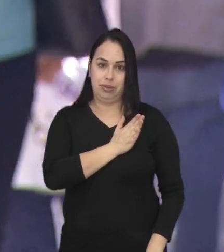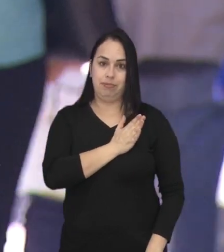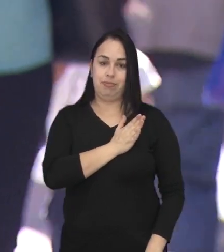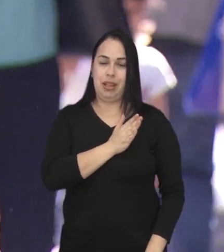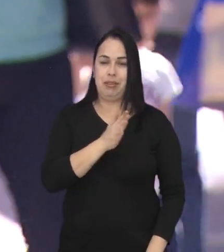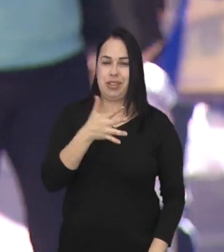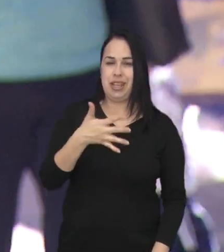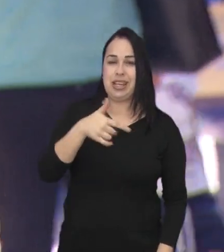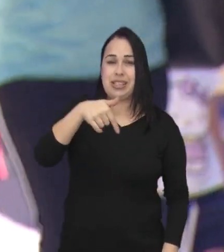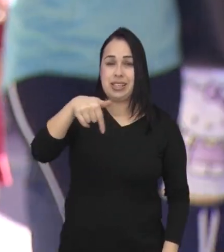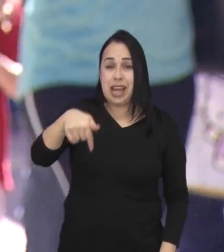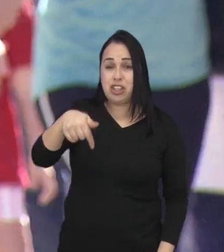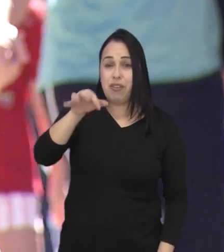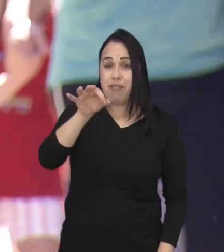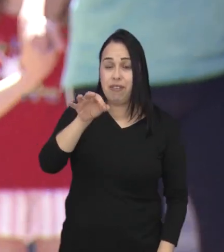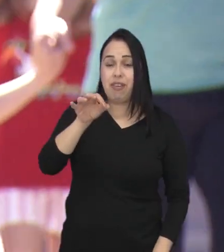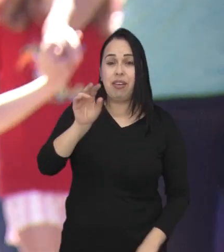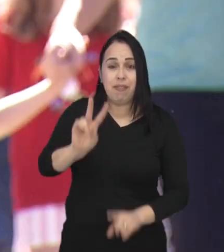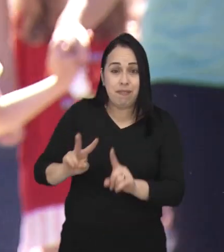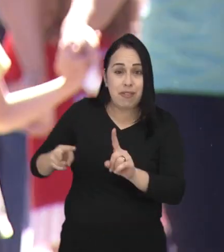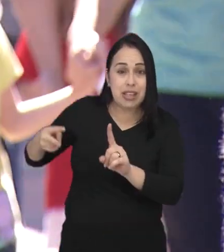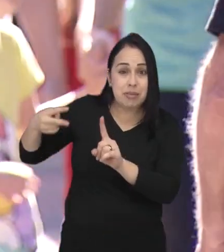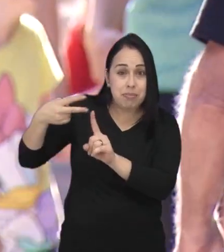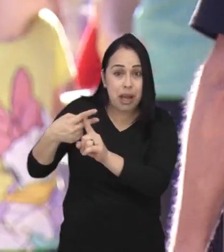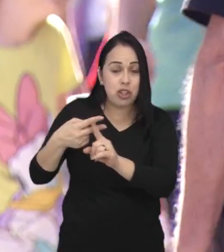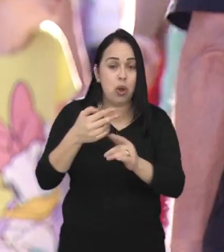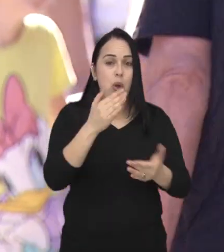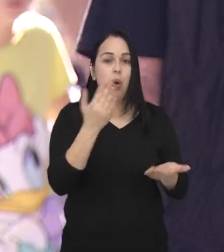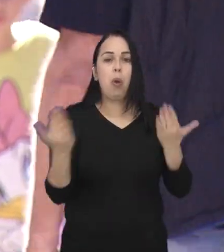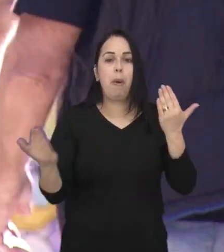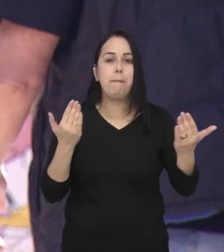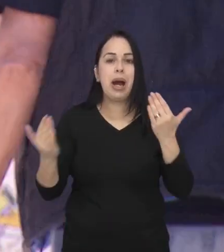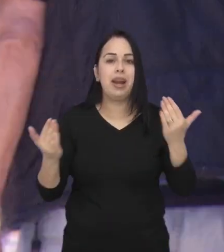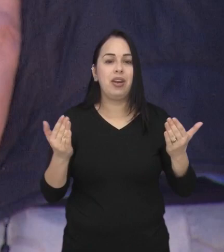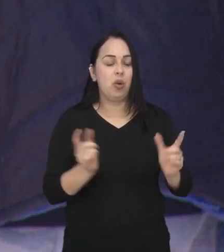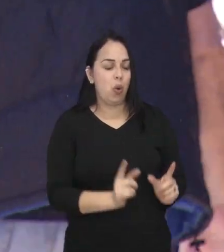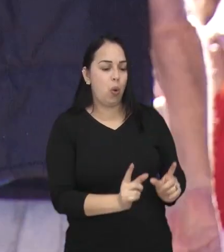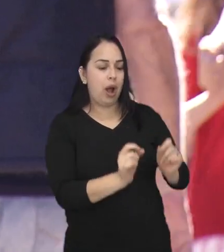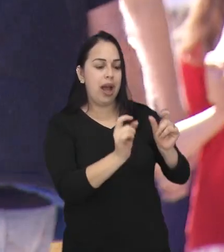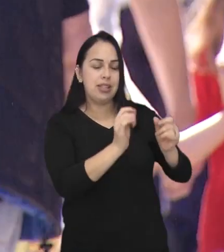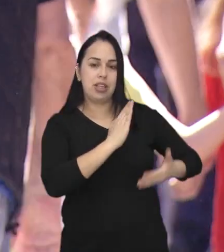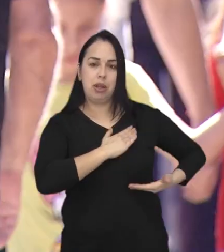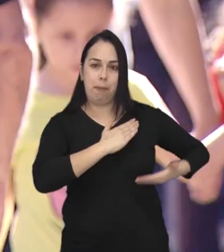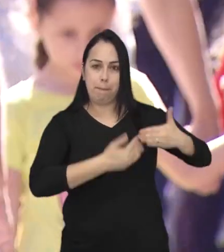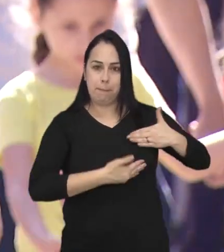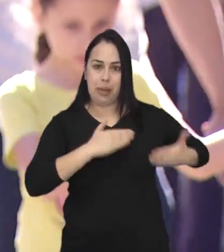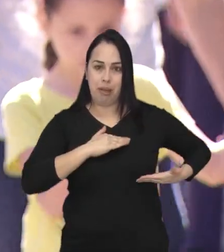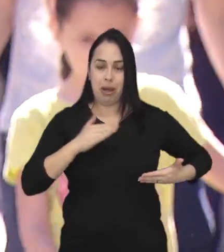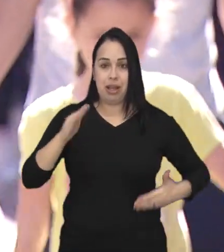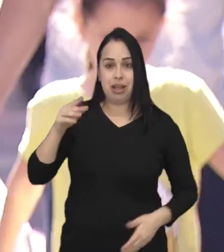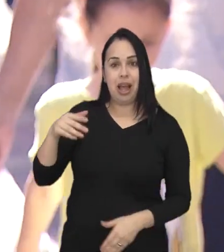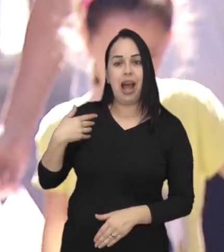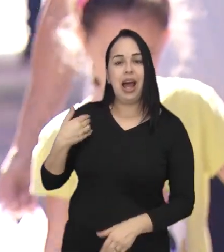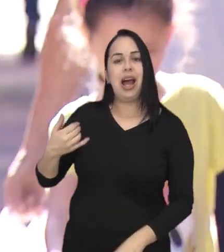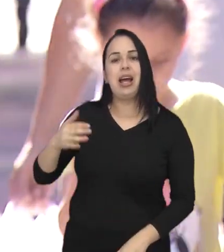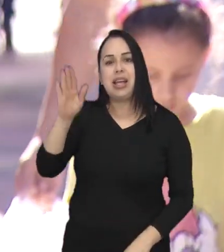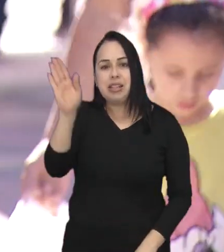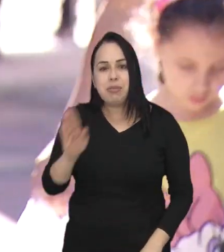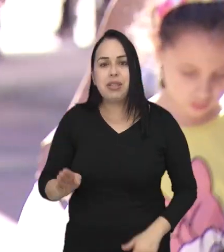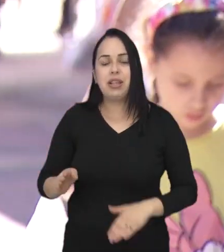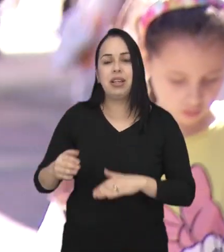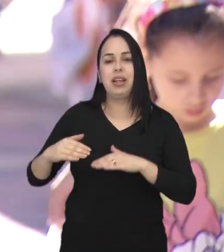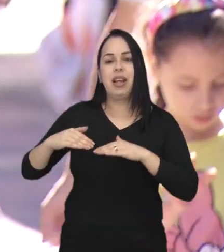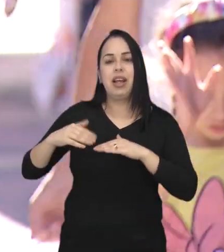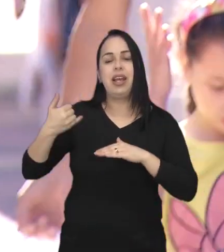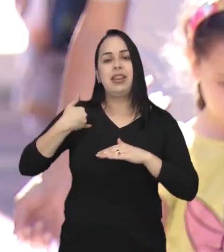coração matam sete vezes mais do que o câncer de mama no país. Entre as brasileiras acima